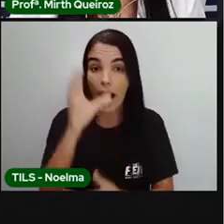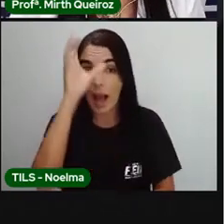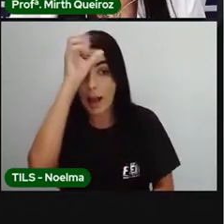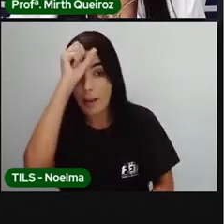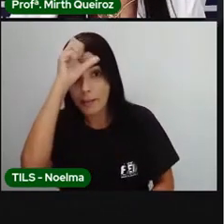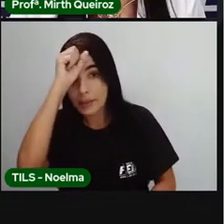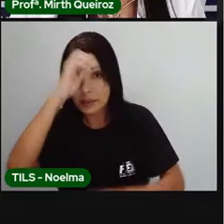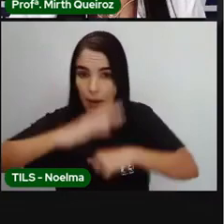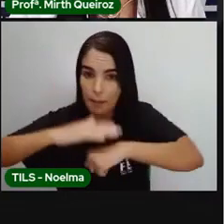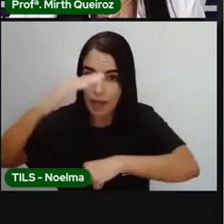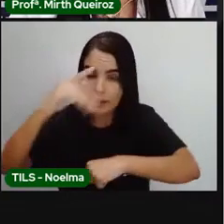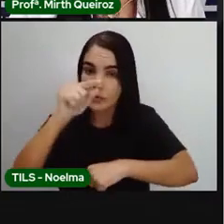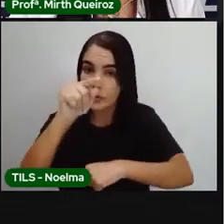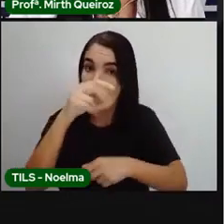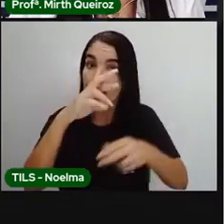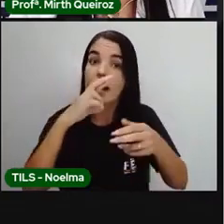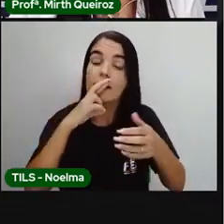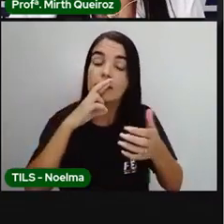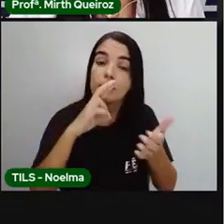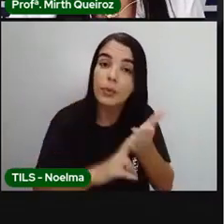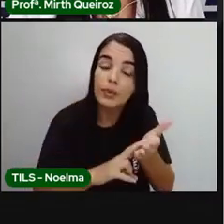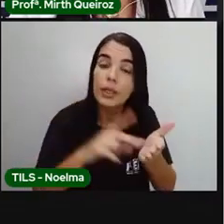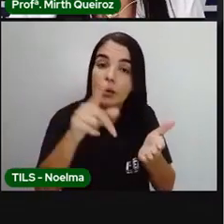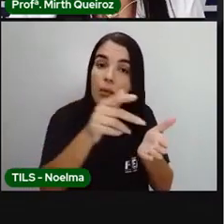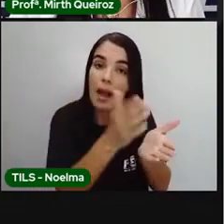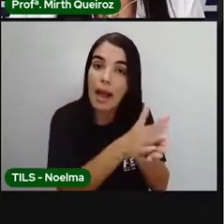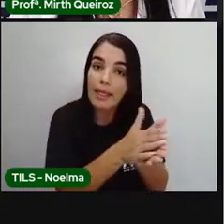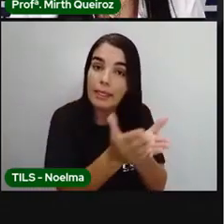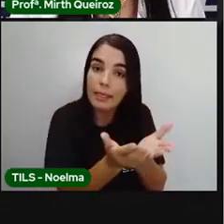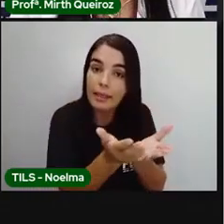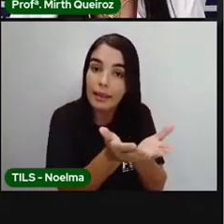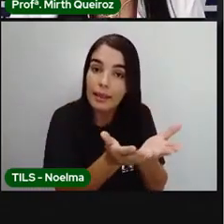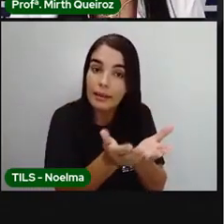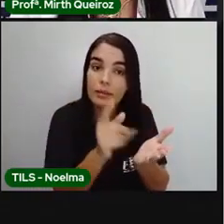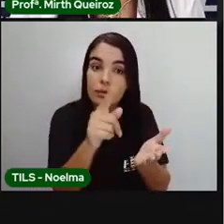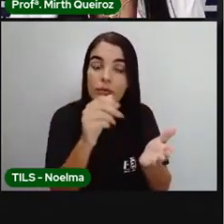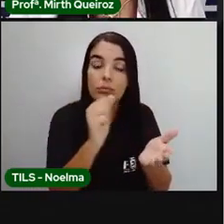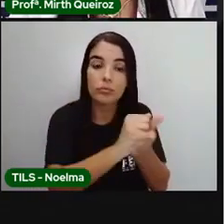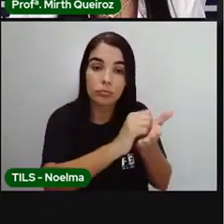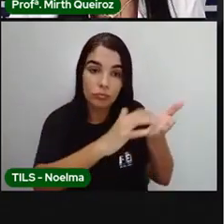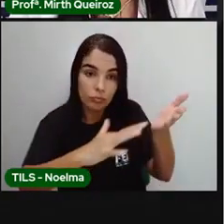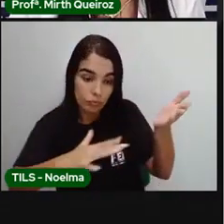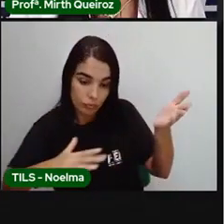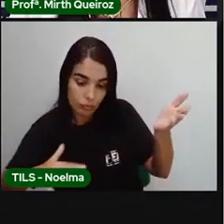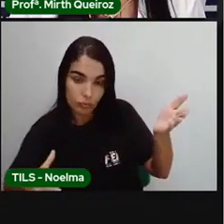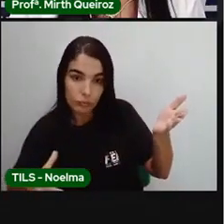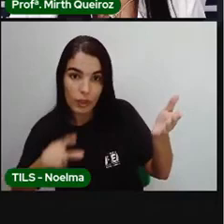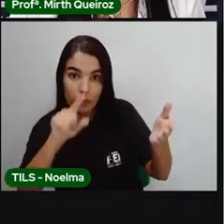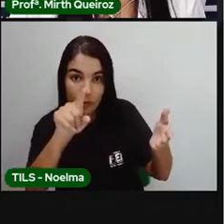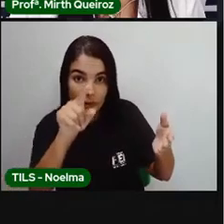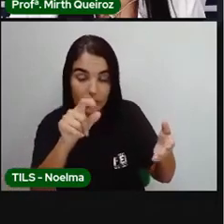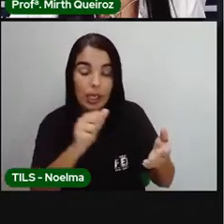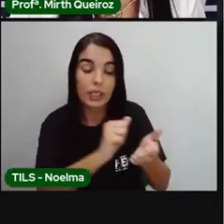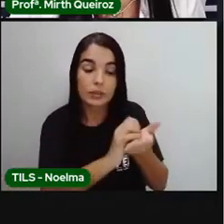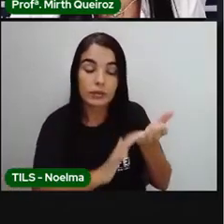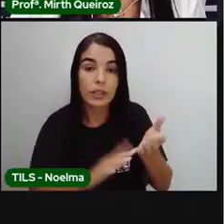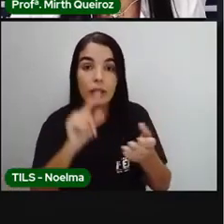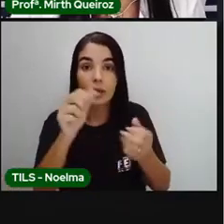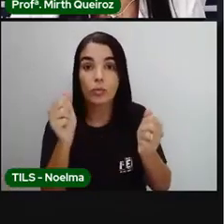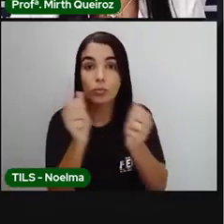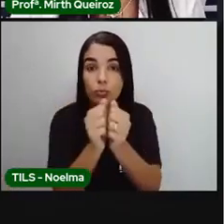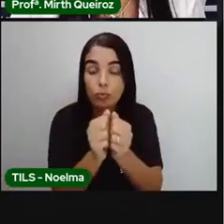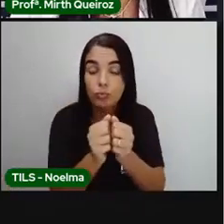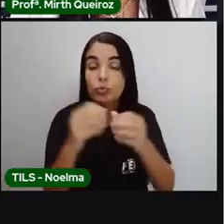aprendendo mais, vocês deverão responder em seu caderno a atividade proposta. Essa atividade, ela está lá no